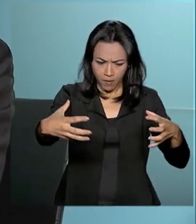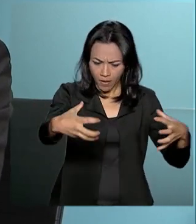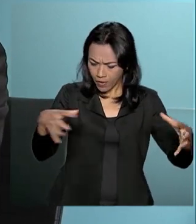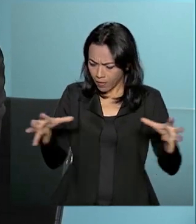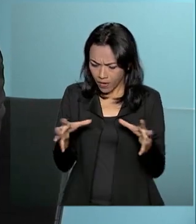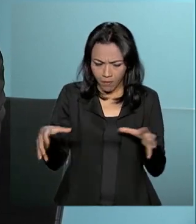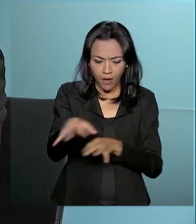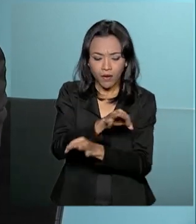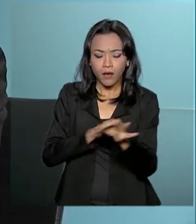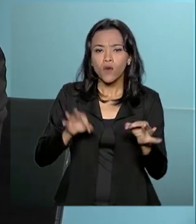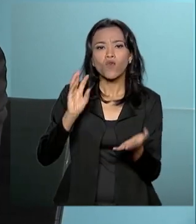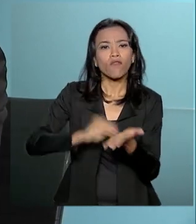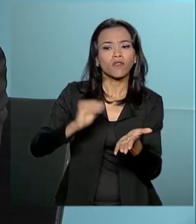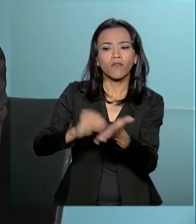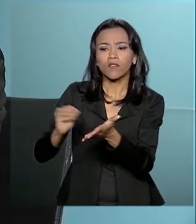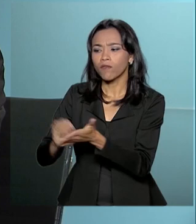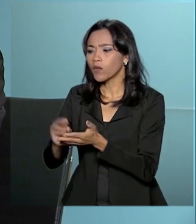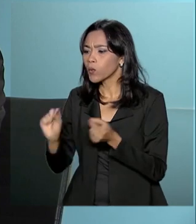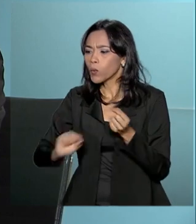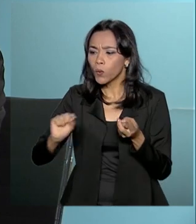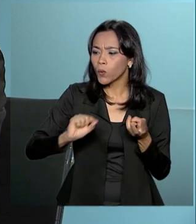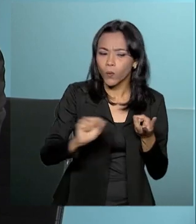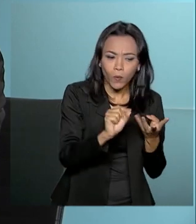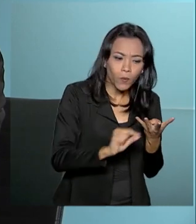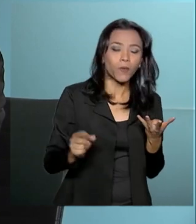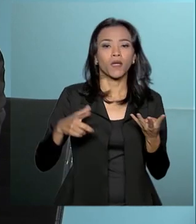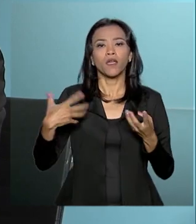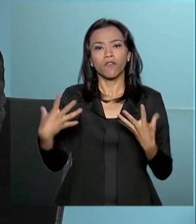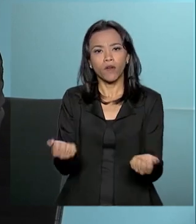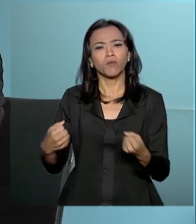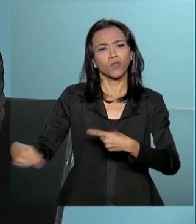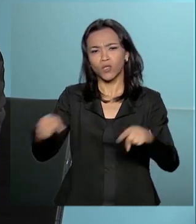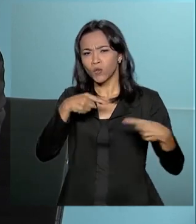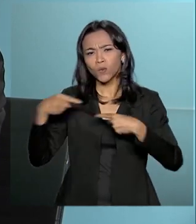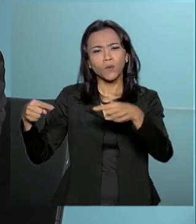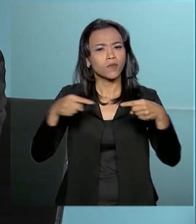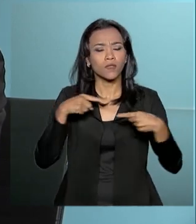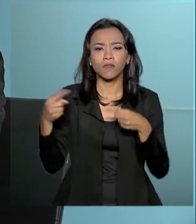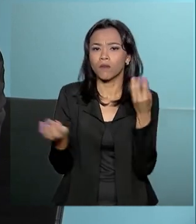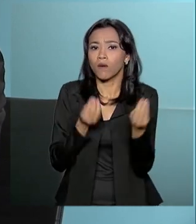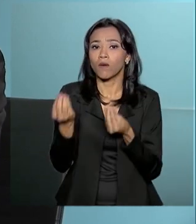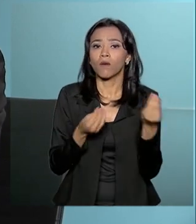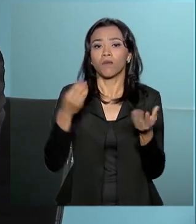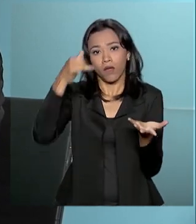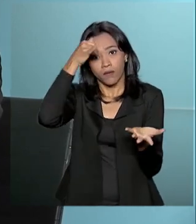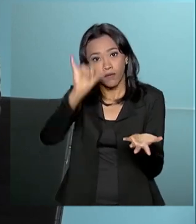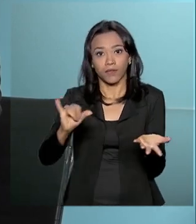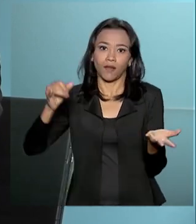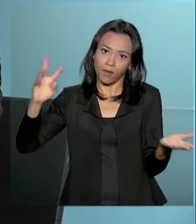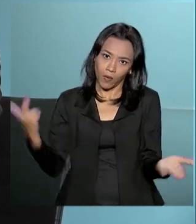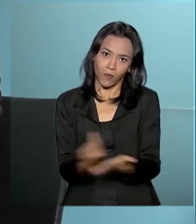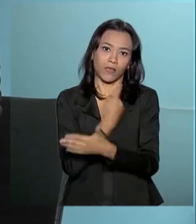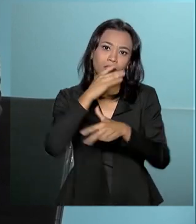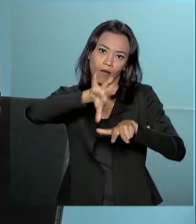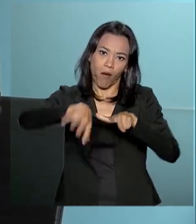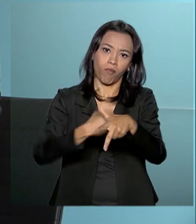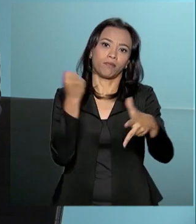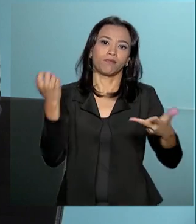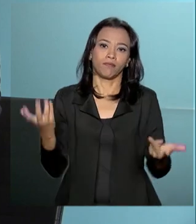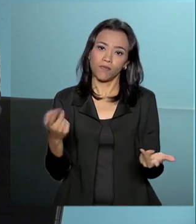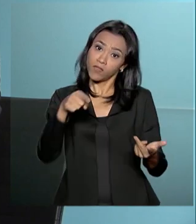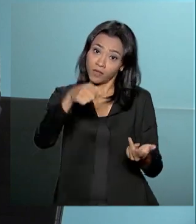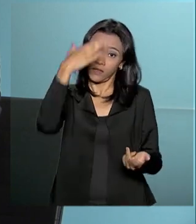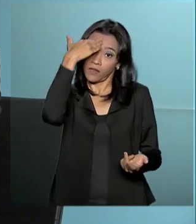lacunas que existem e, a partir daí, a gente discutir maneiras de prevenir que esses casos ocorram. A sabe que